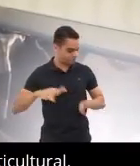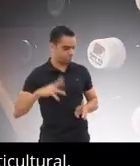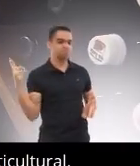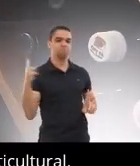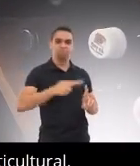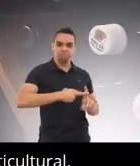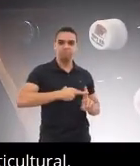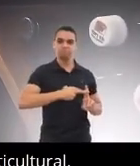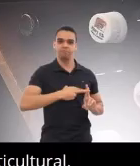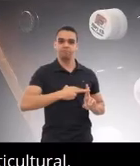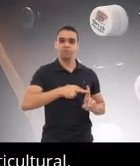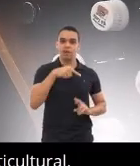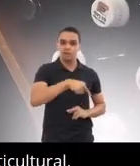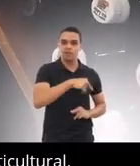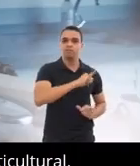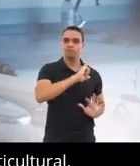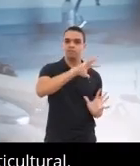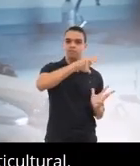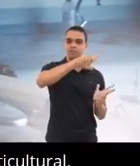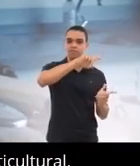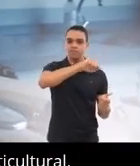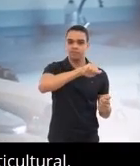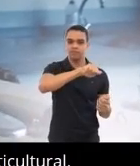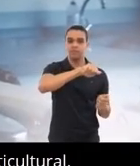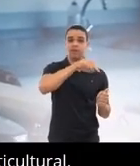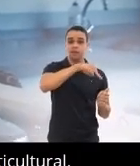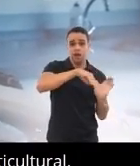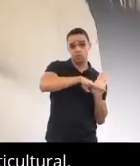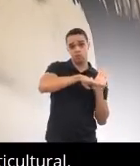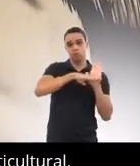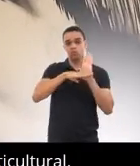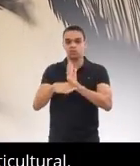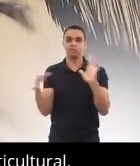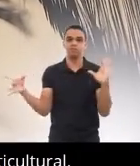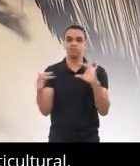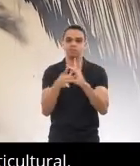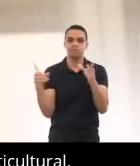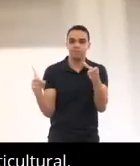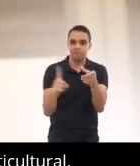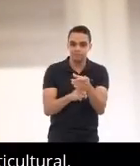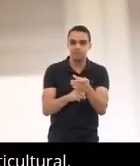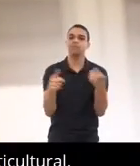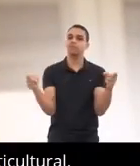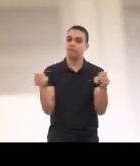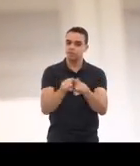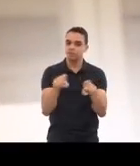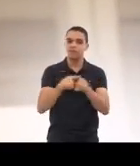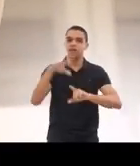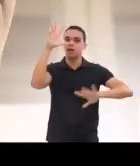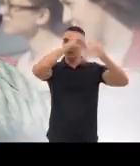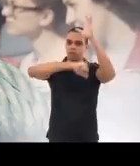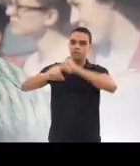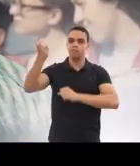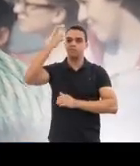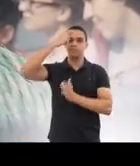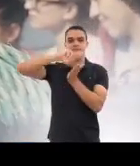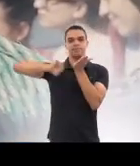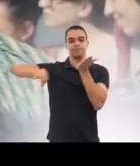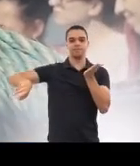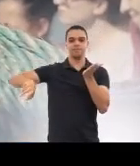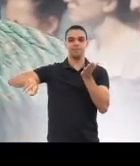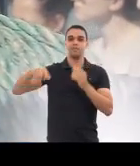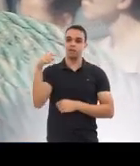Temos na internacionalização uma ferramenta de integração e formação multicultural. Somos